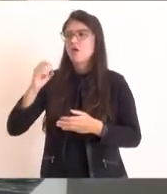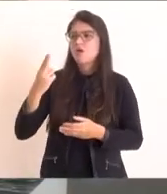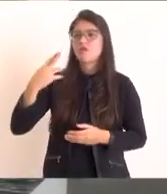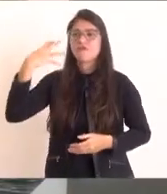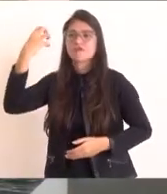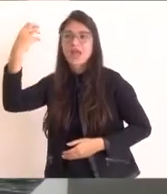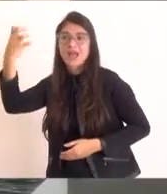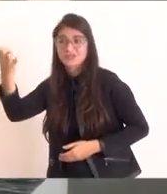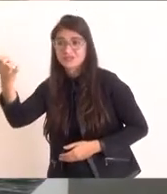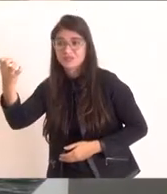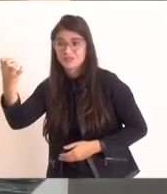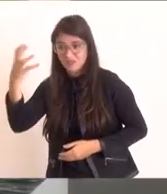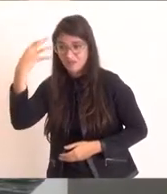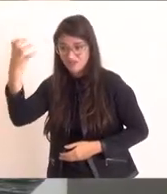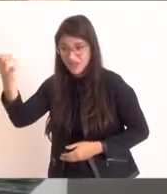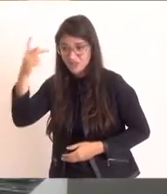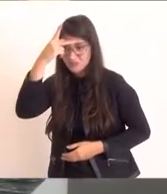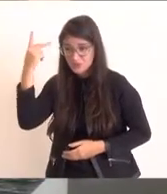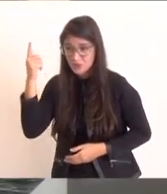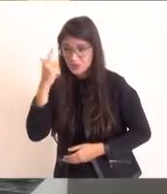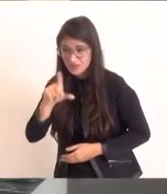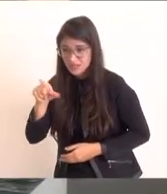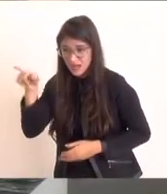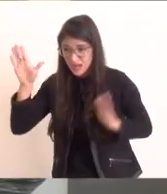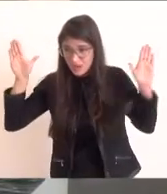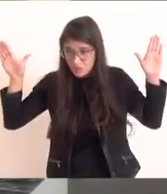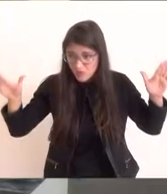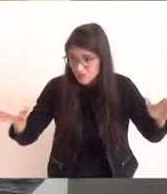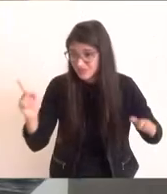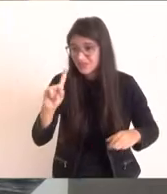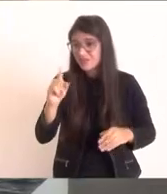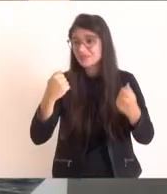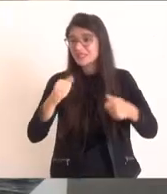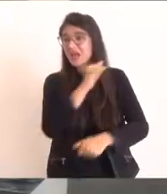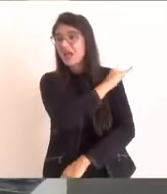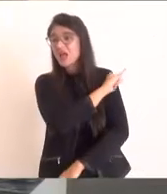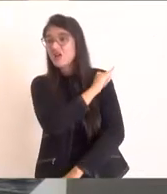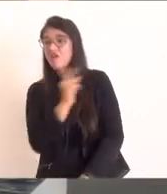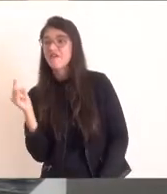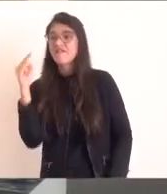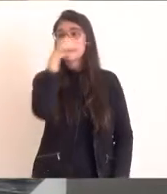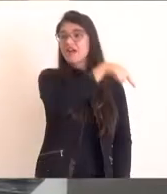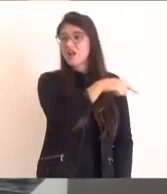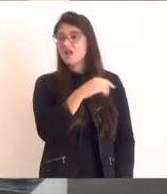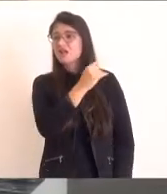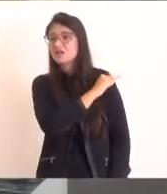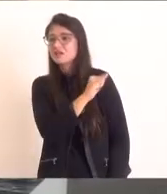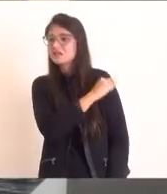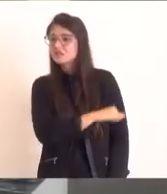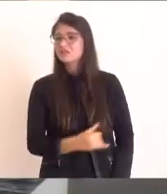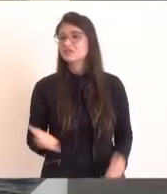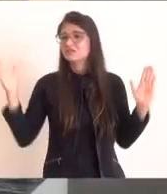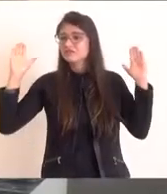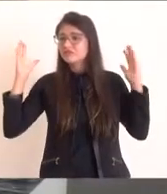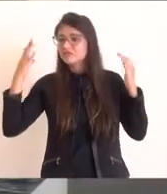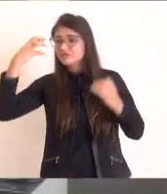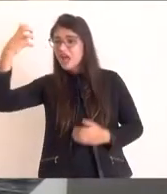tem que ir ao Rio de Janeiro. Então, gente tem que melhorar a nossa saída